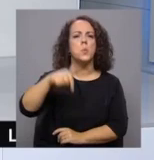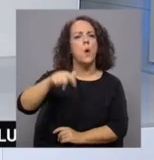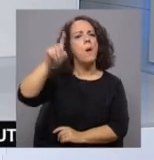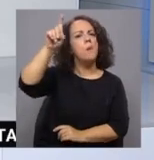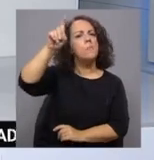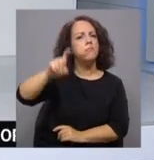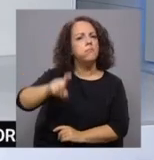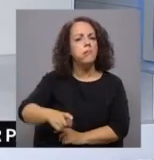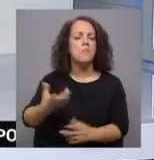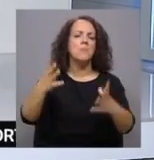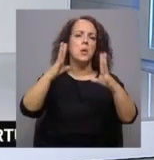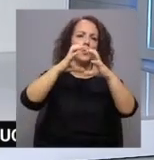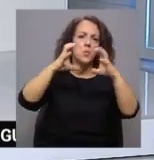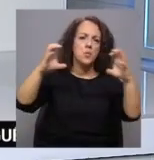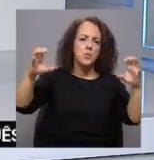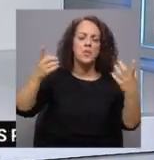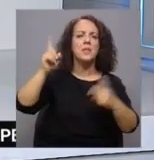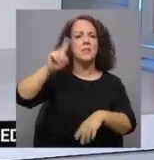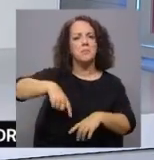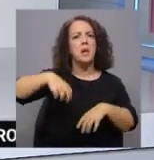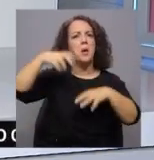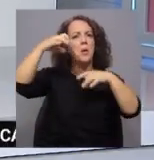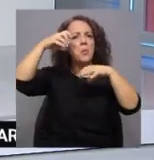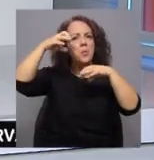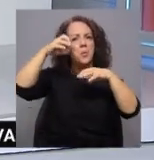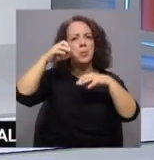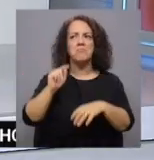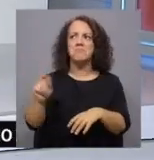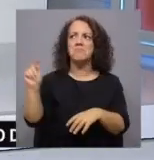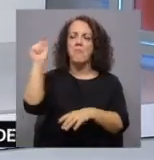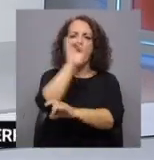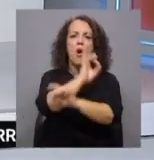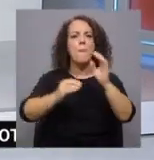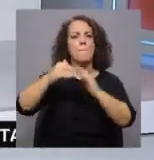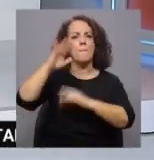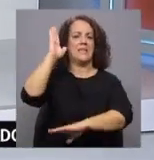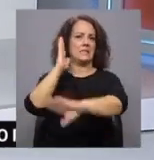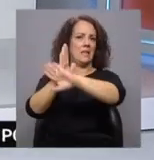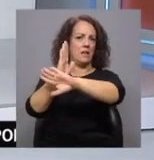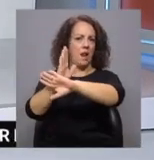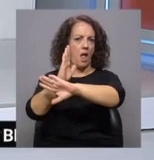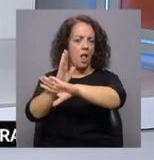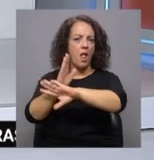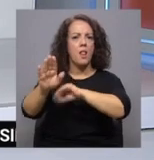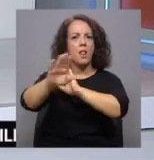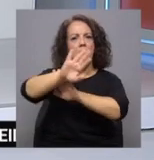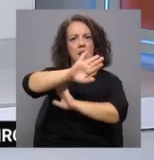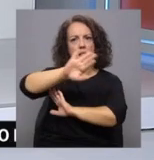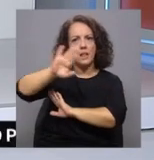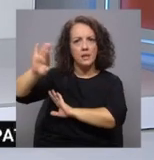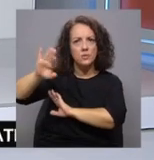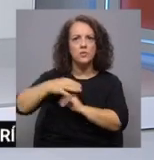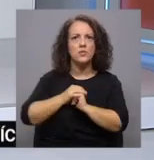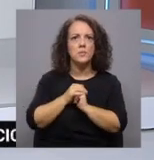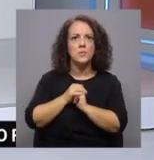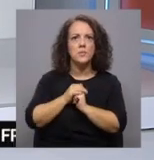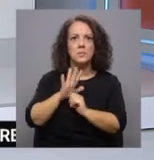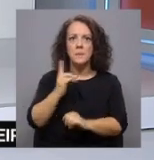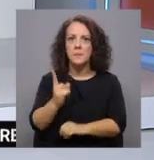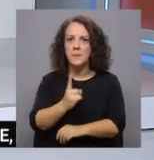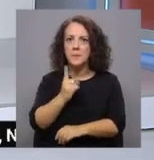alguma nulosidade, também alguma precipitação um pouco por toda a Europa Central e também do leste. Vamos ver aqui.